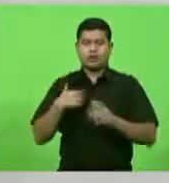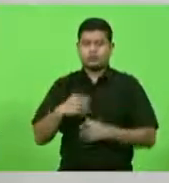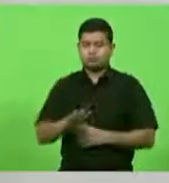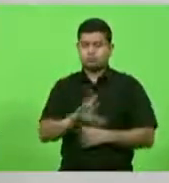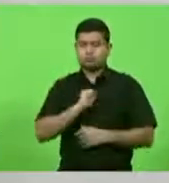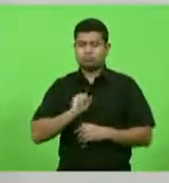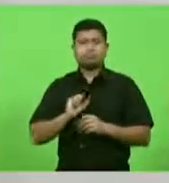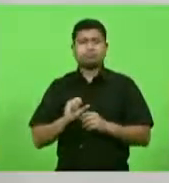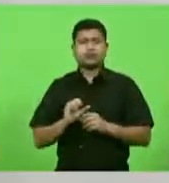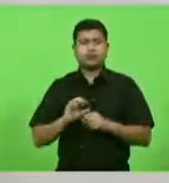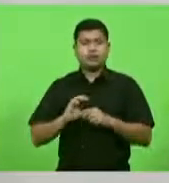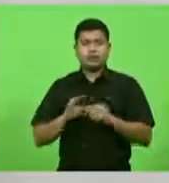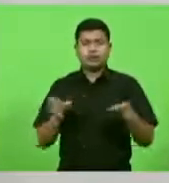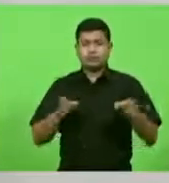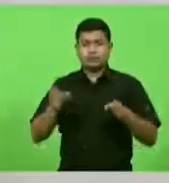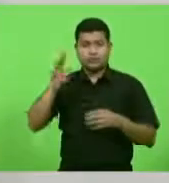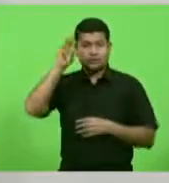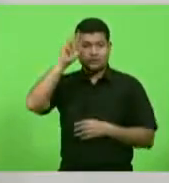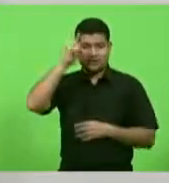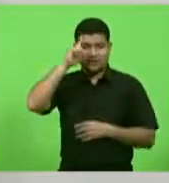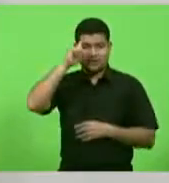últimos 30 dias para hoje.